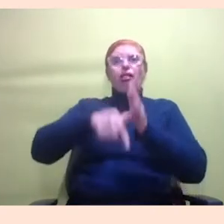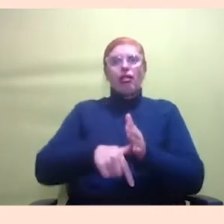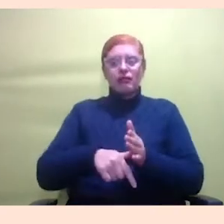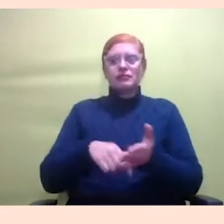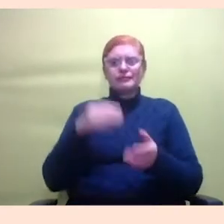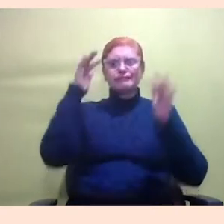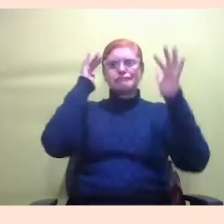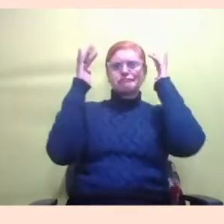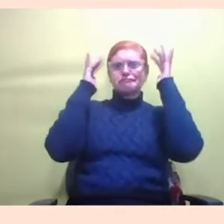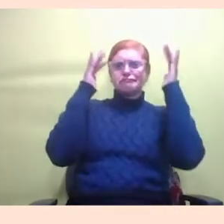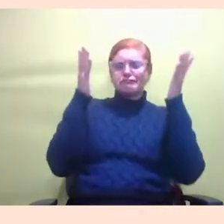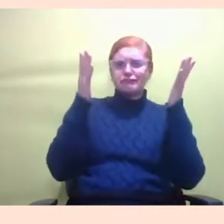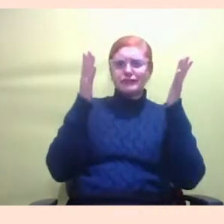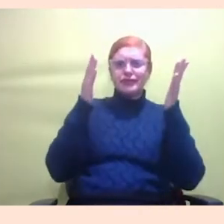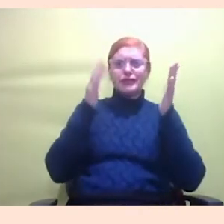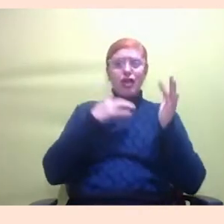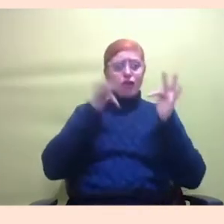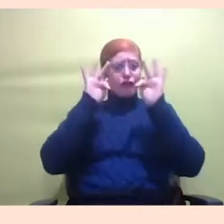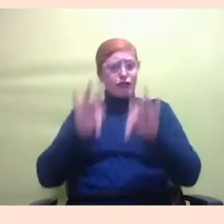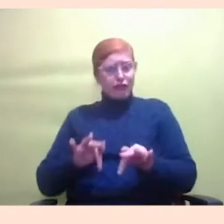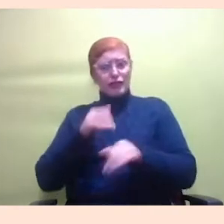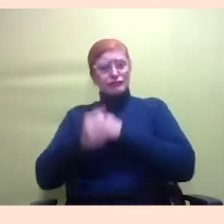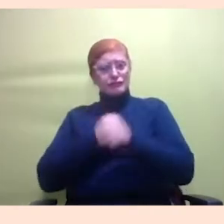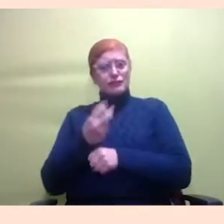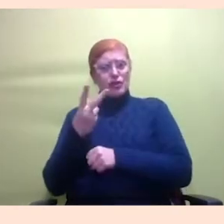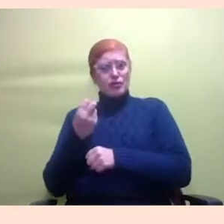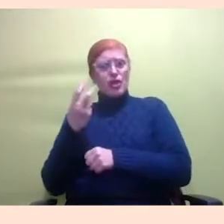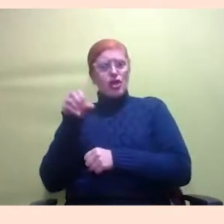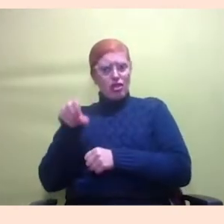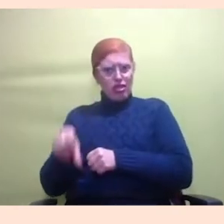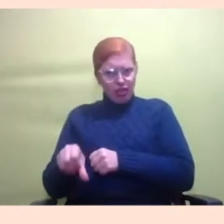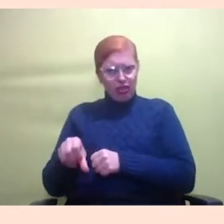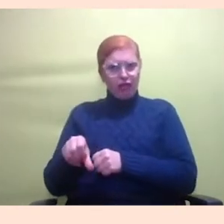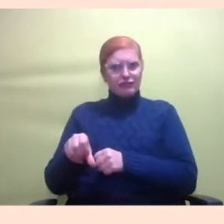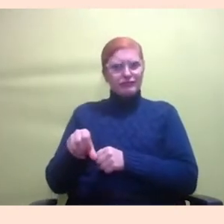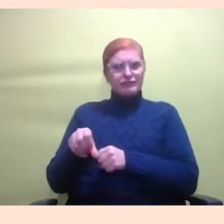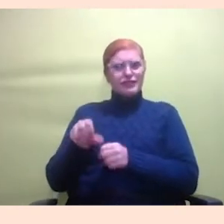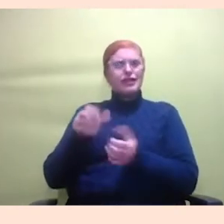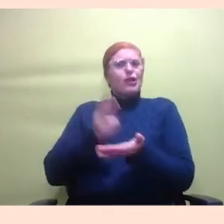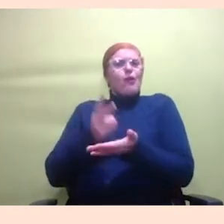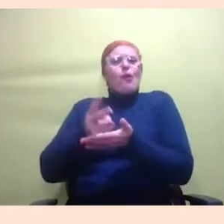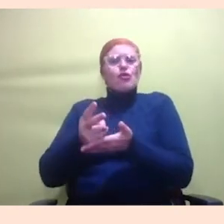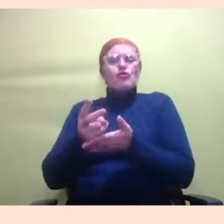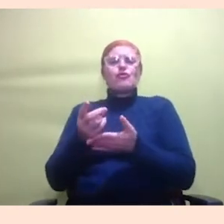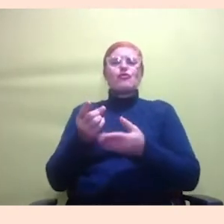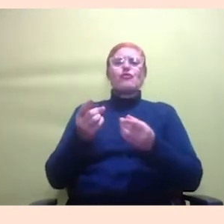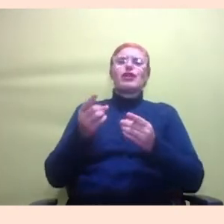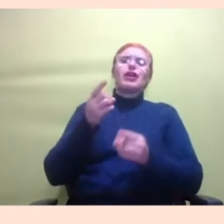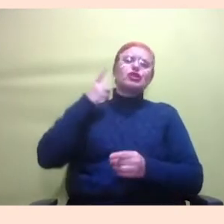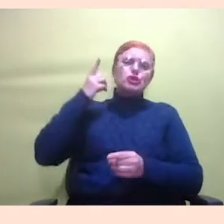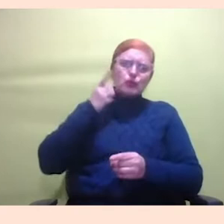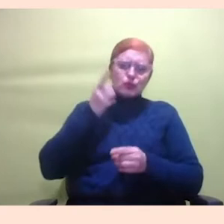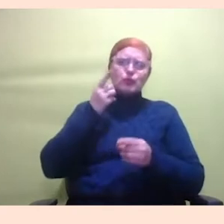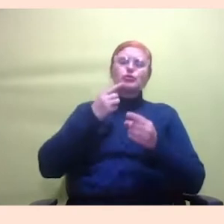eu termino a faculdade em 2009, ouvindo ainda esse mesmo debate, esse mesmo discurso. Então, eu começo a aprender